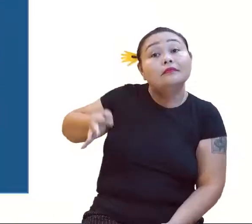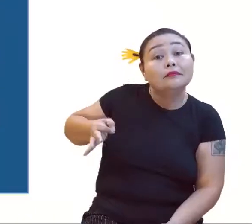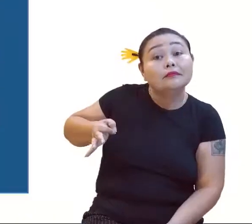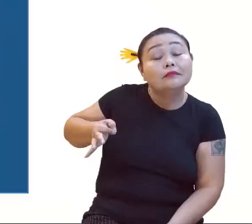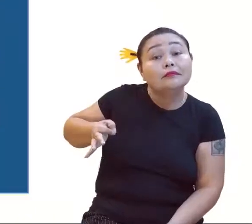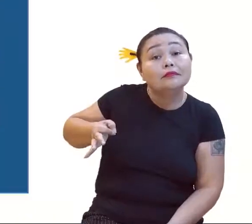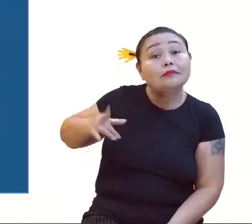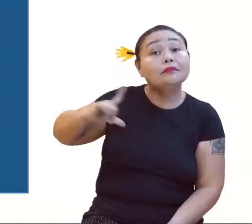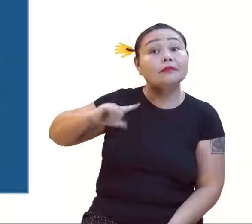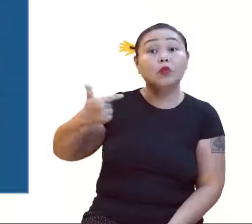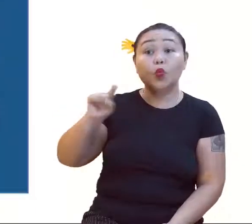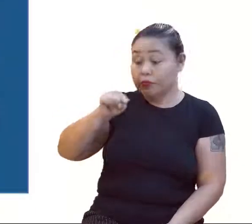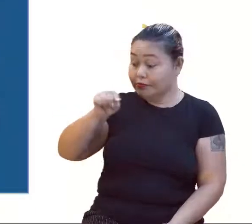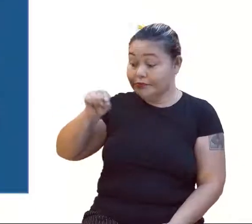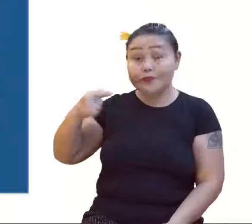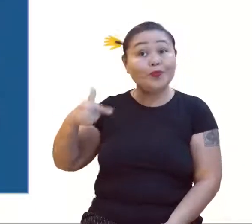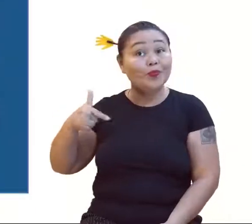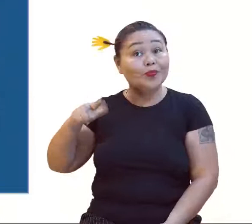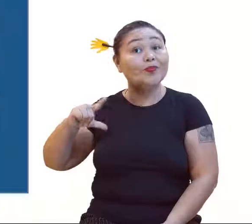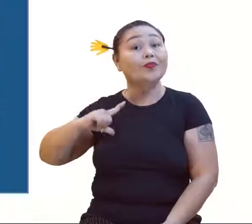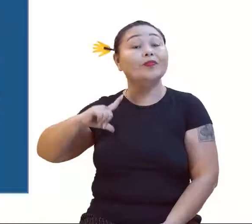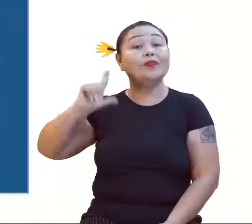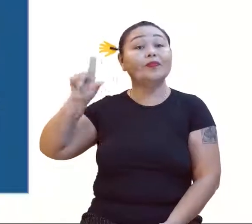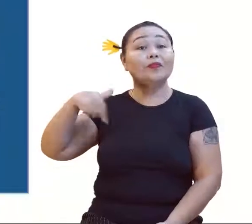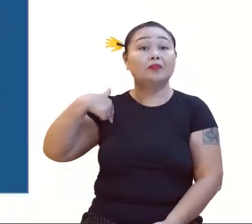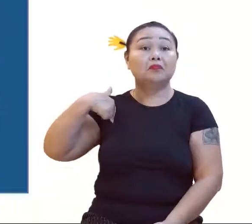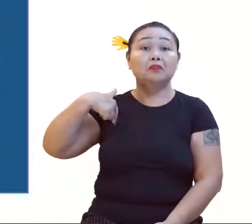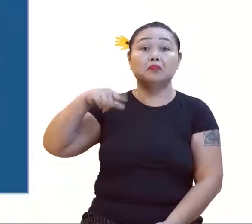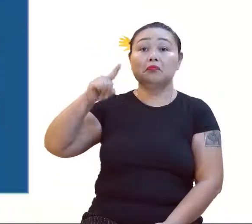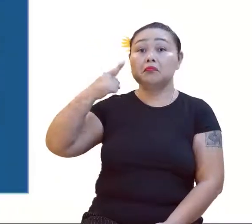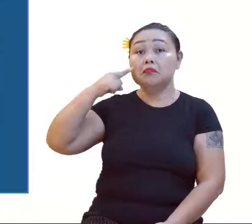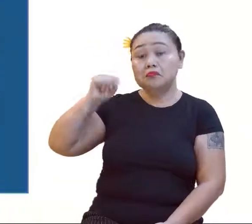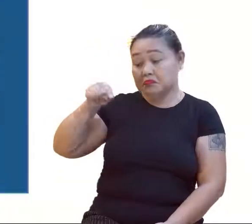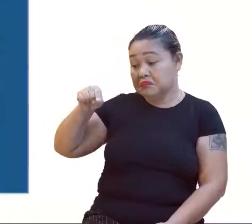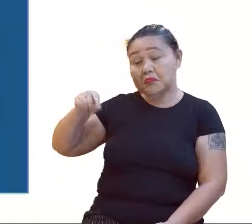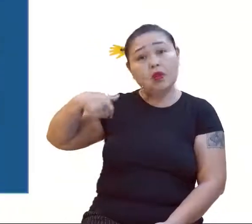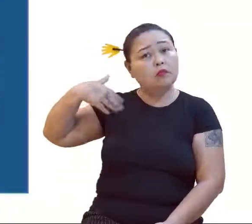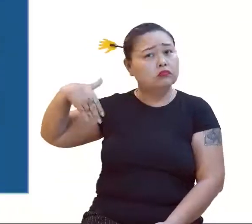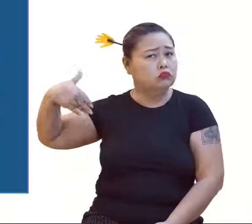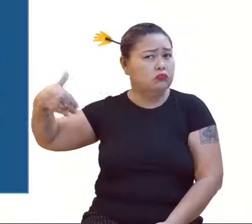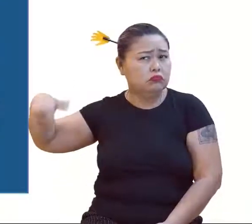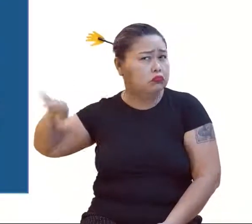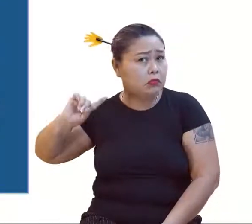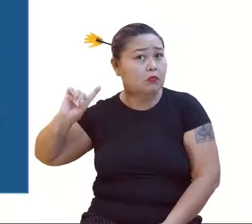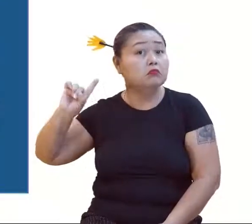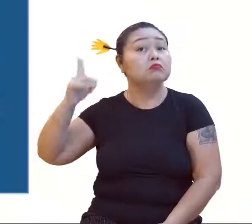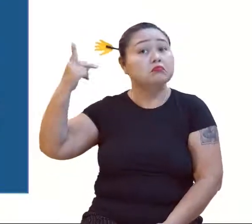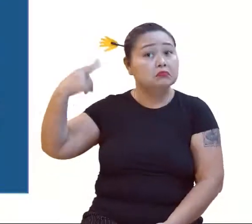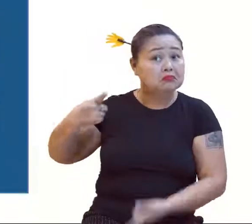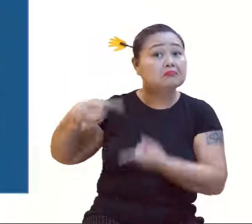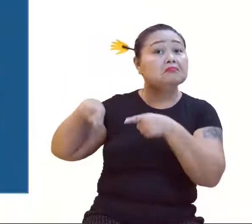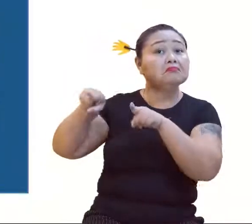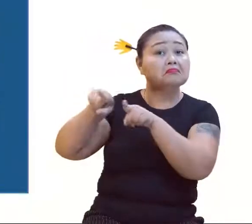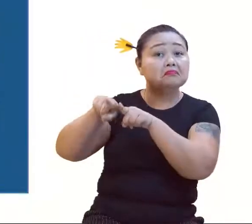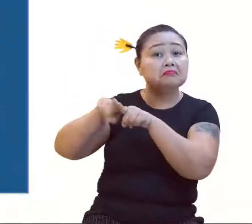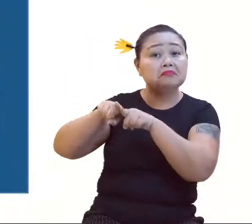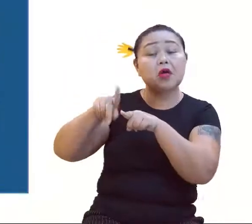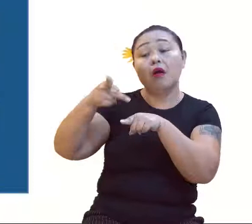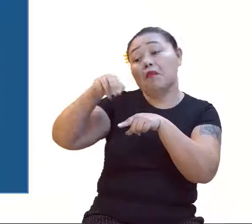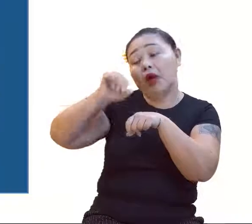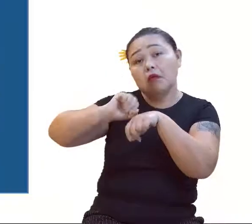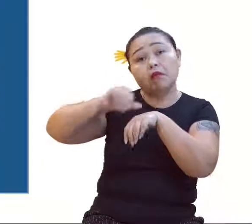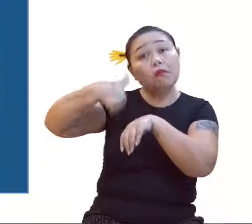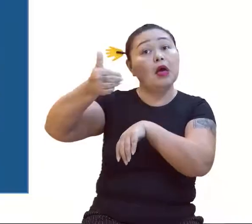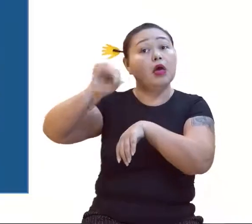reticências, né? Então, essa aqui já demonstra ser infinita. Essa aqui também. E os números pares maiores que